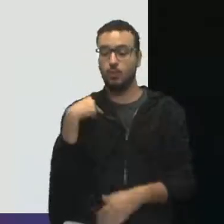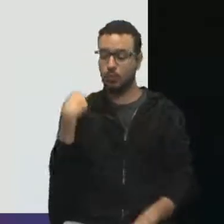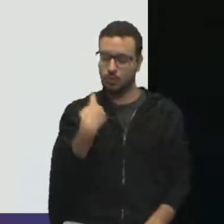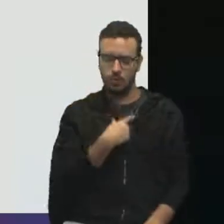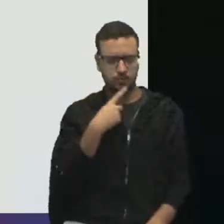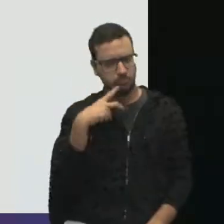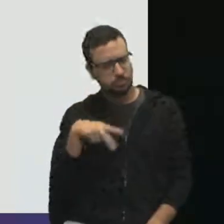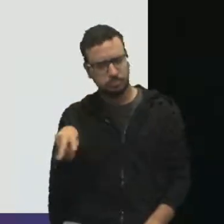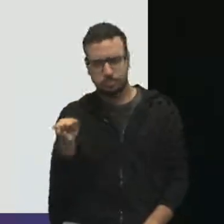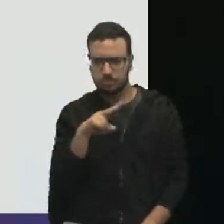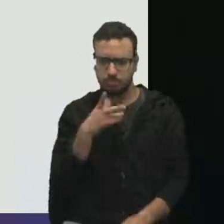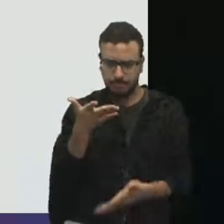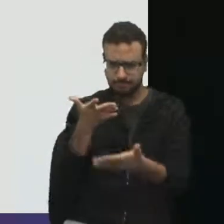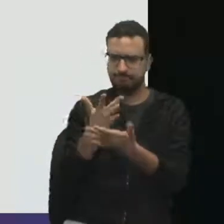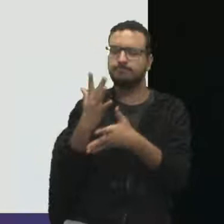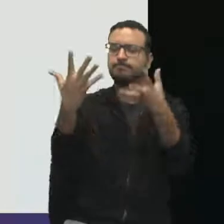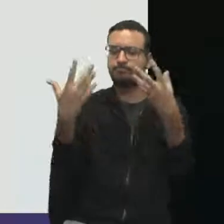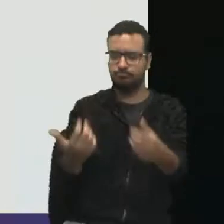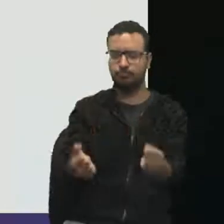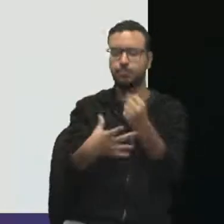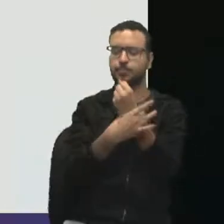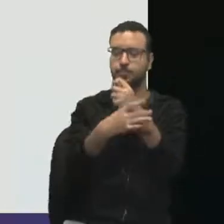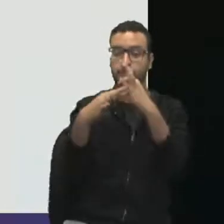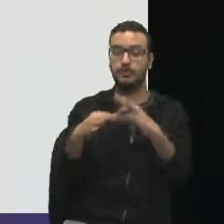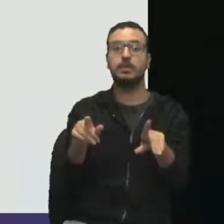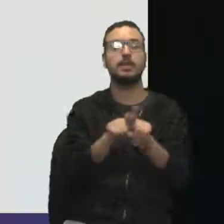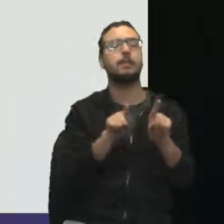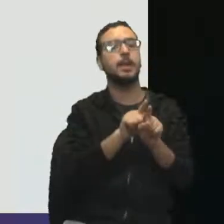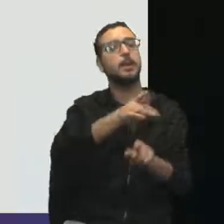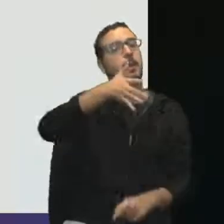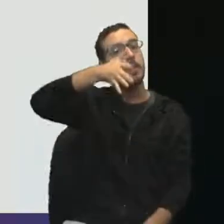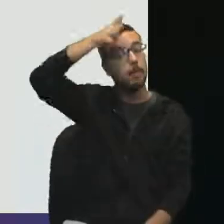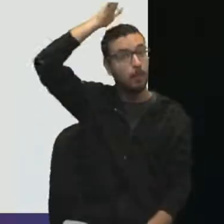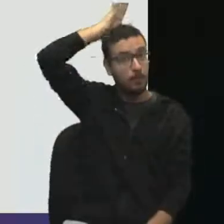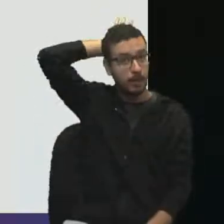e a aprovação do corpo de bombeiros. Tá?